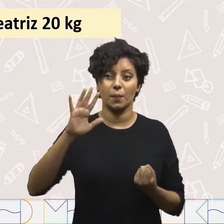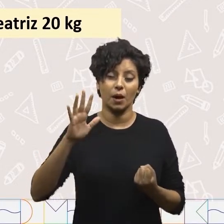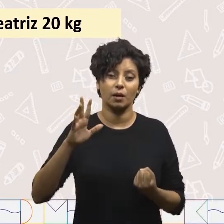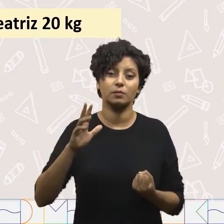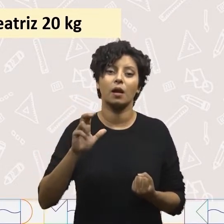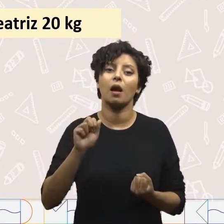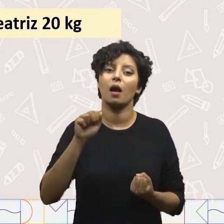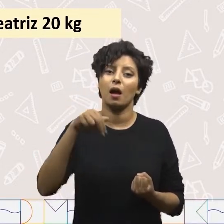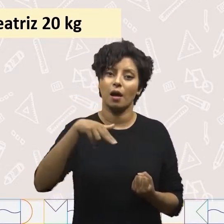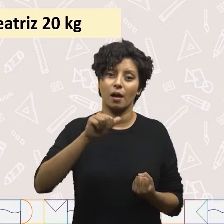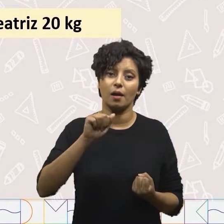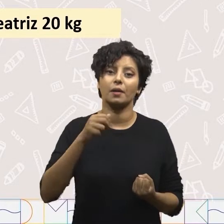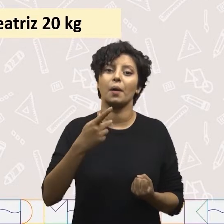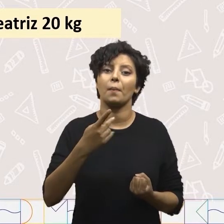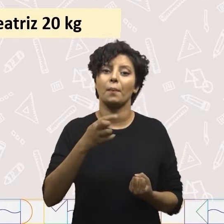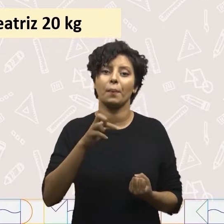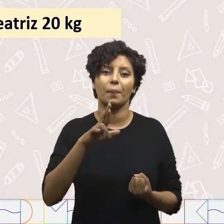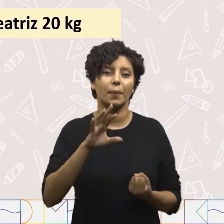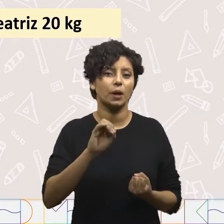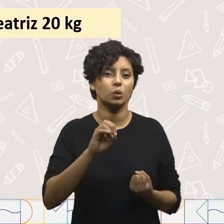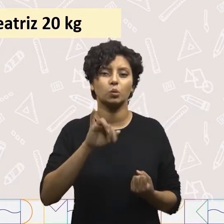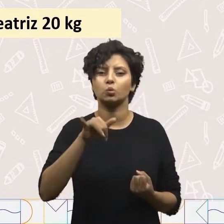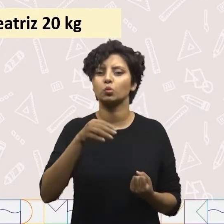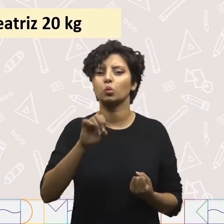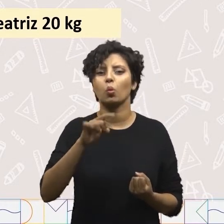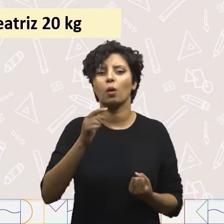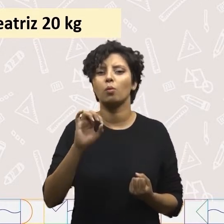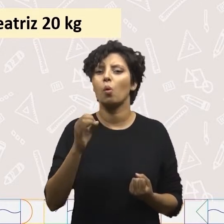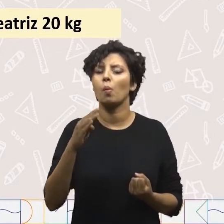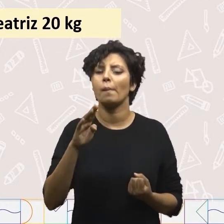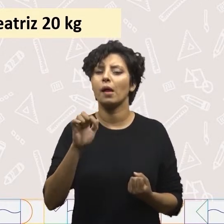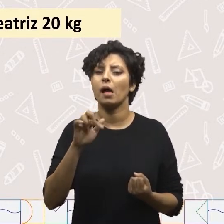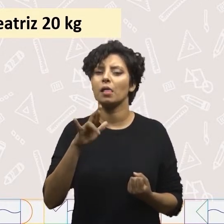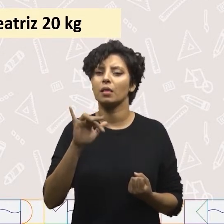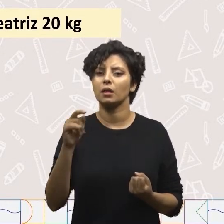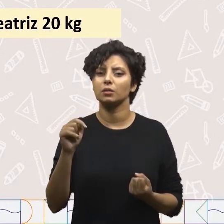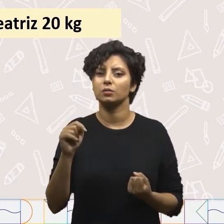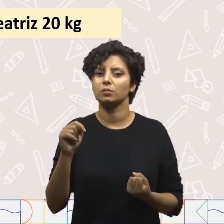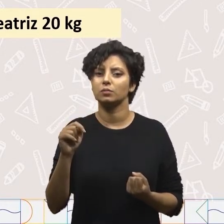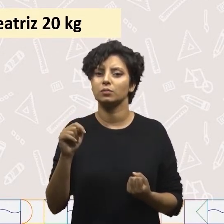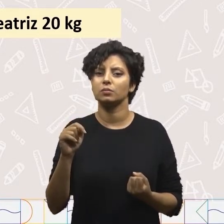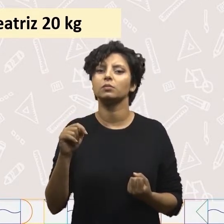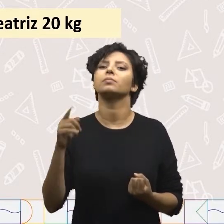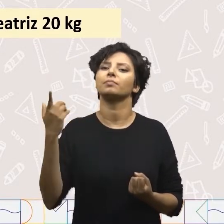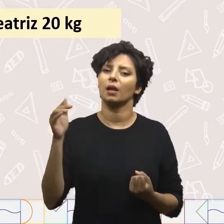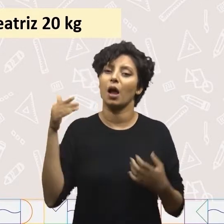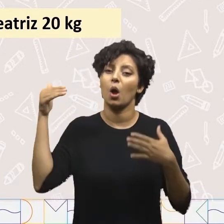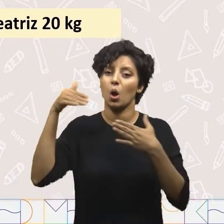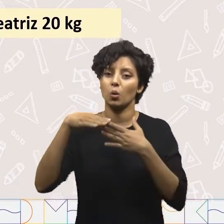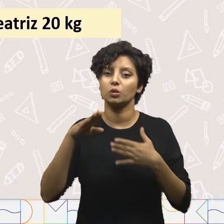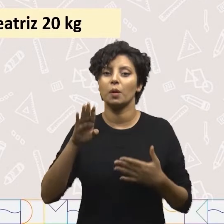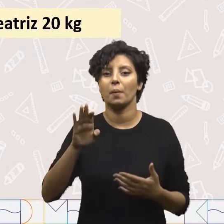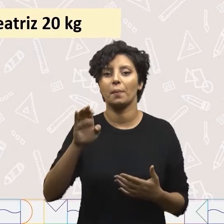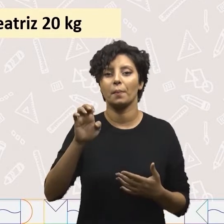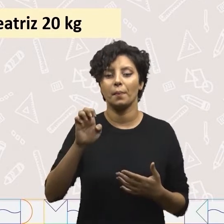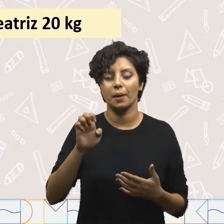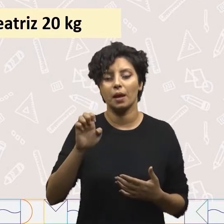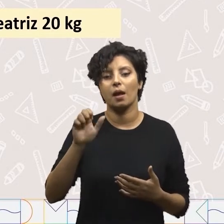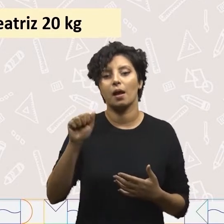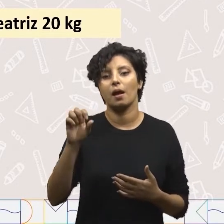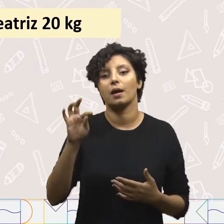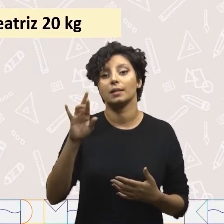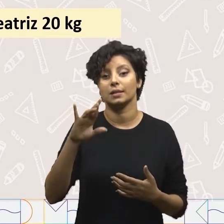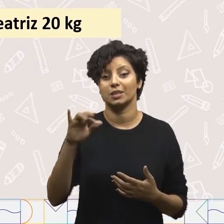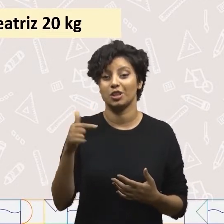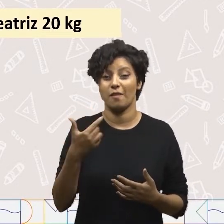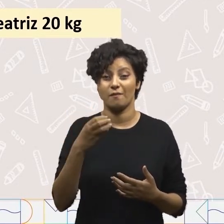Ana, Pedro, João ou Beatriz? Quem tem o maior peso é Beatriz. Ela tem 20